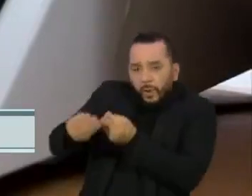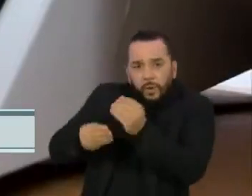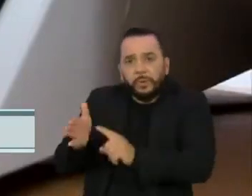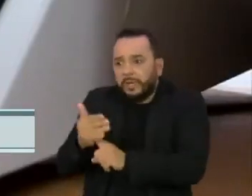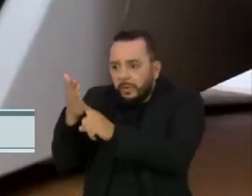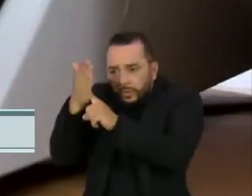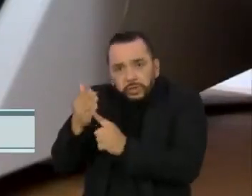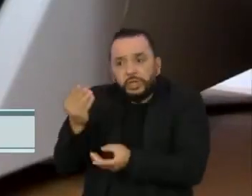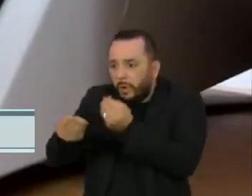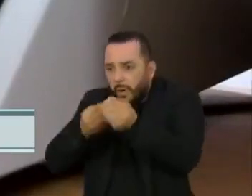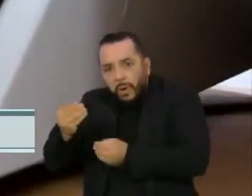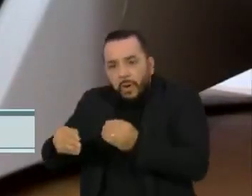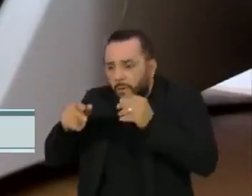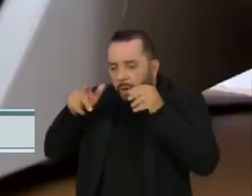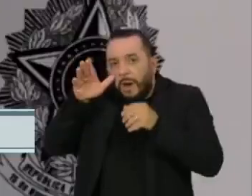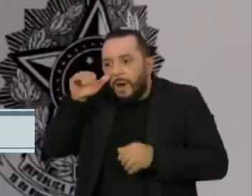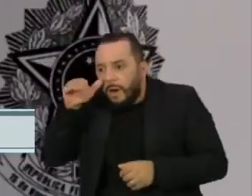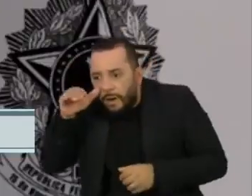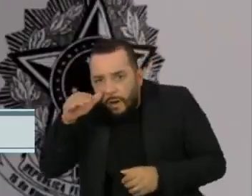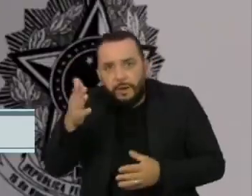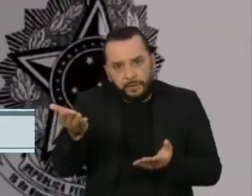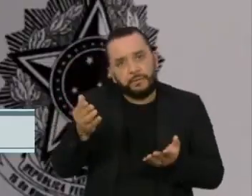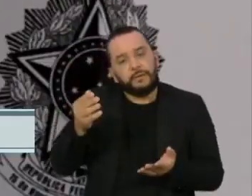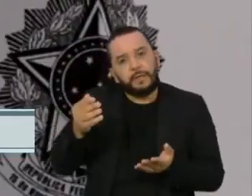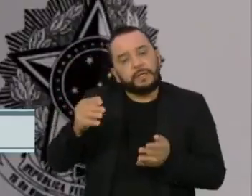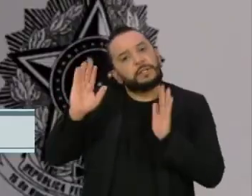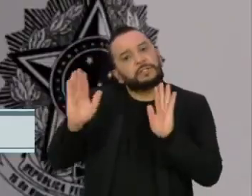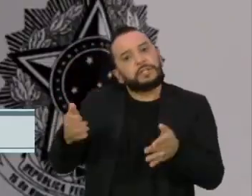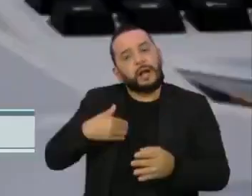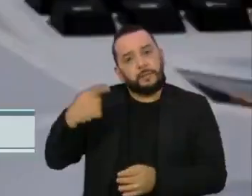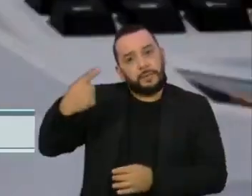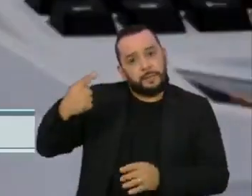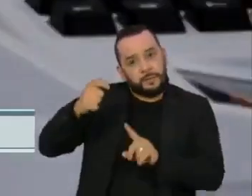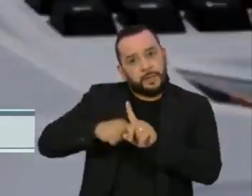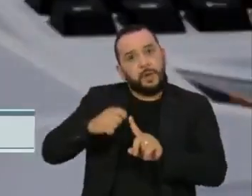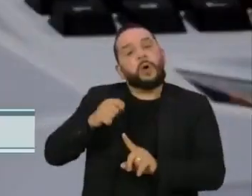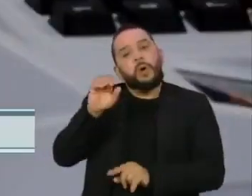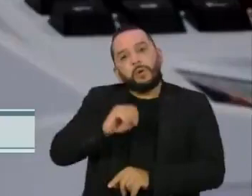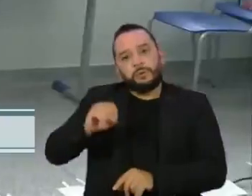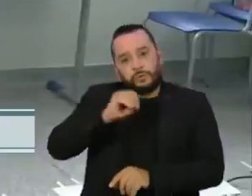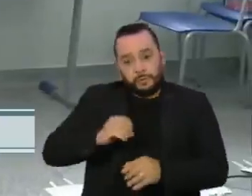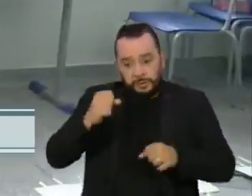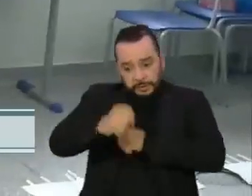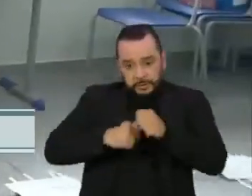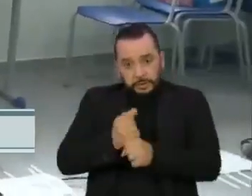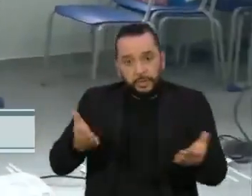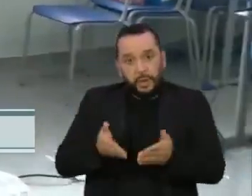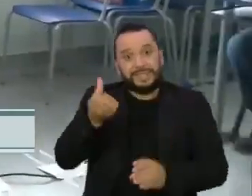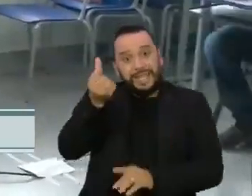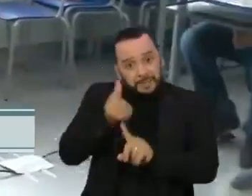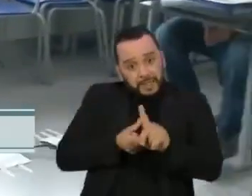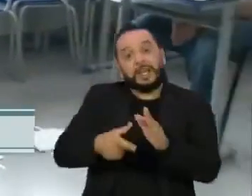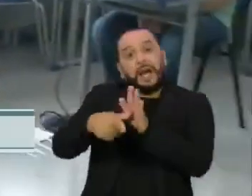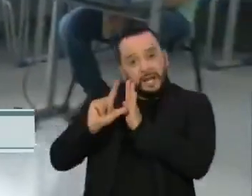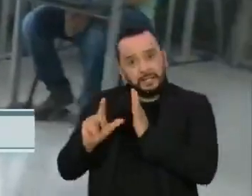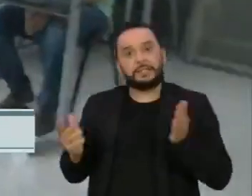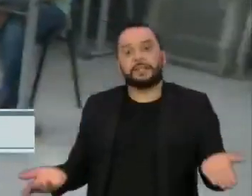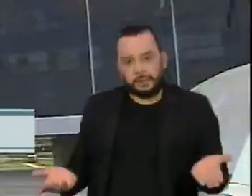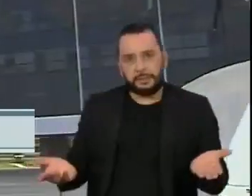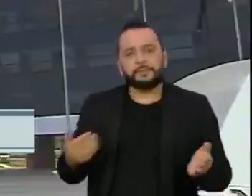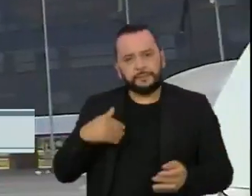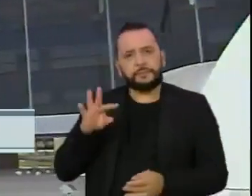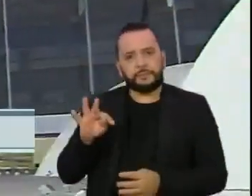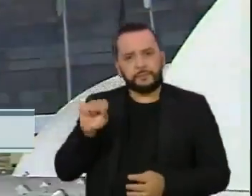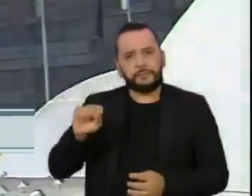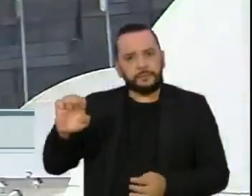para a votação e totalização dos votos a partir de 1º de outubro deste ano, seis meses antes do prazo legal. O tribunal